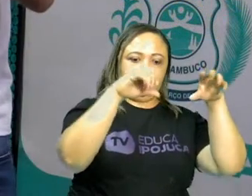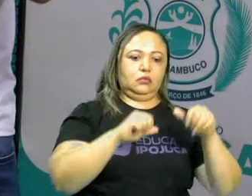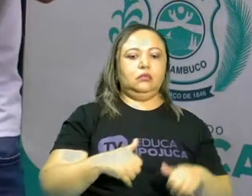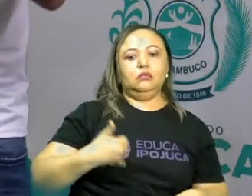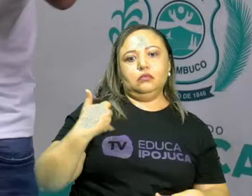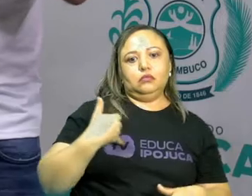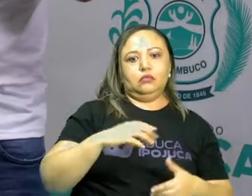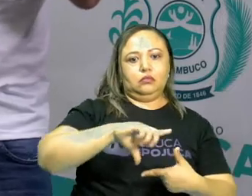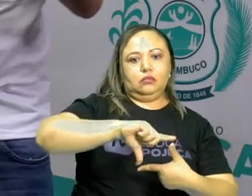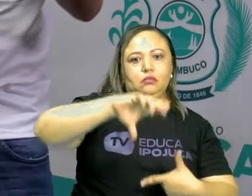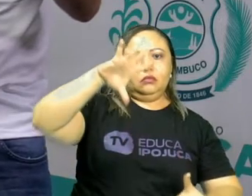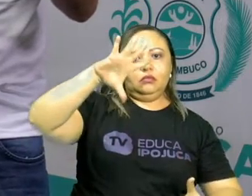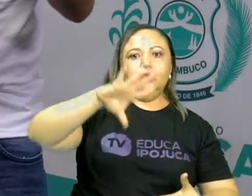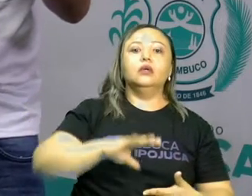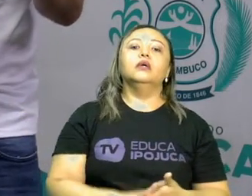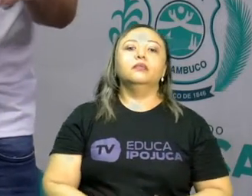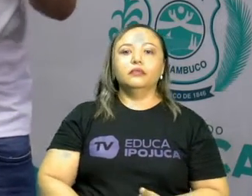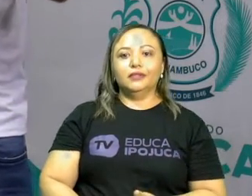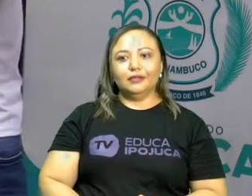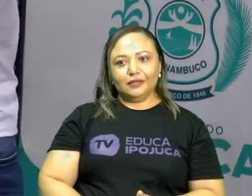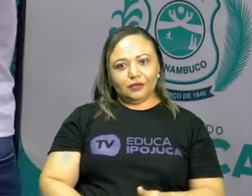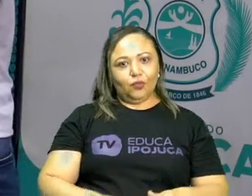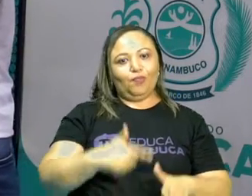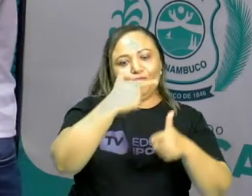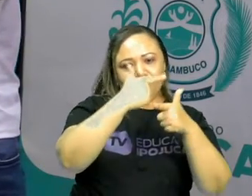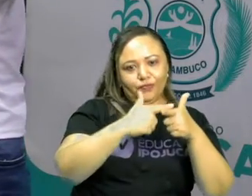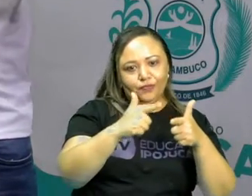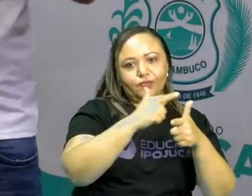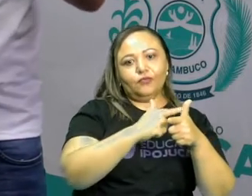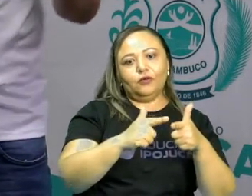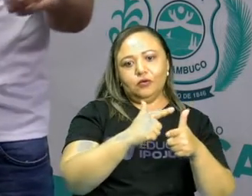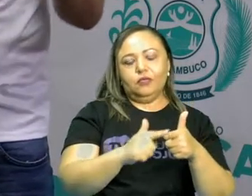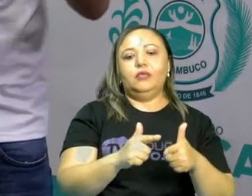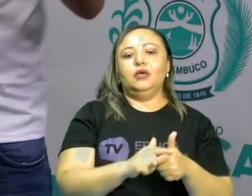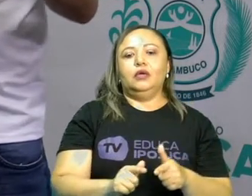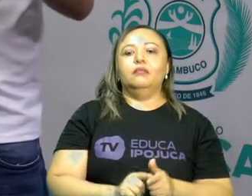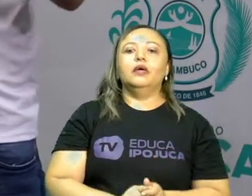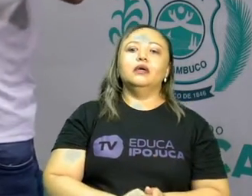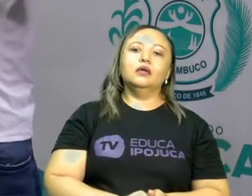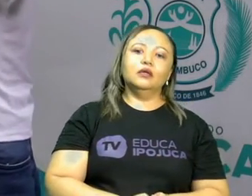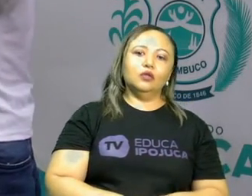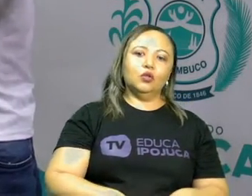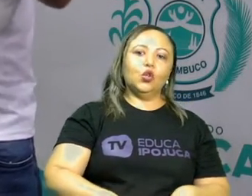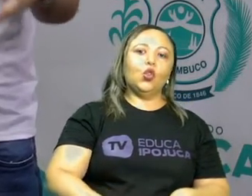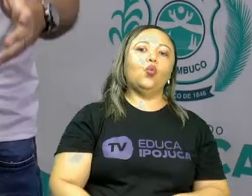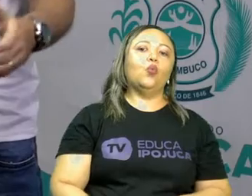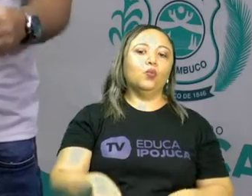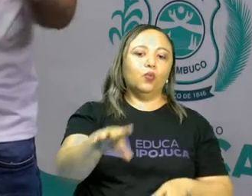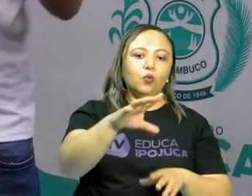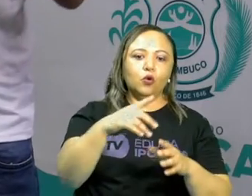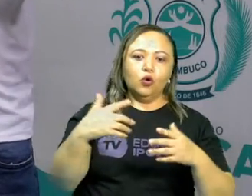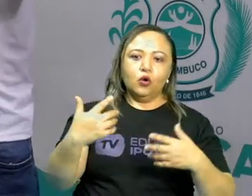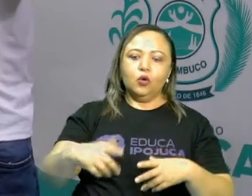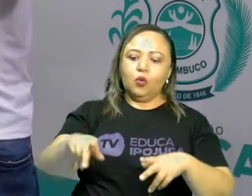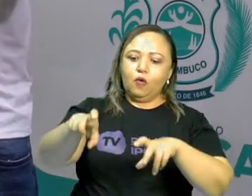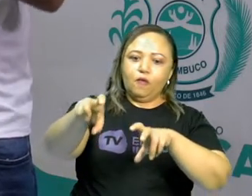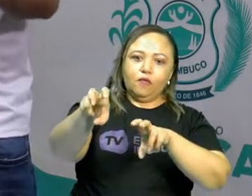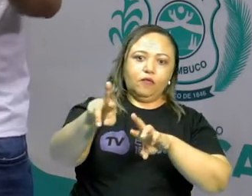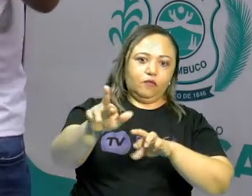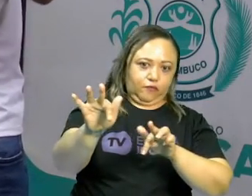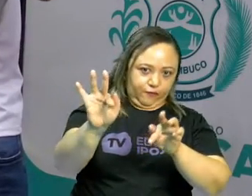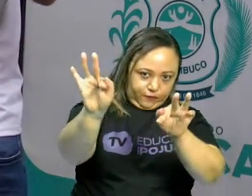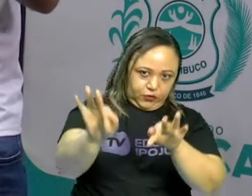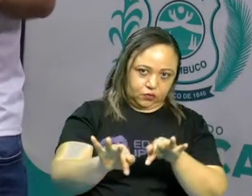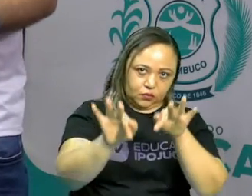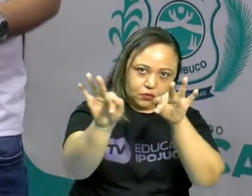A crise do sistema feudal. Então, o sistema feudal, ele vai entrar em crise. Aqueles nobres,